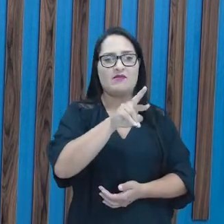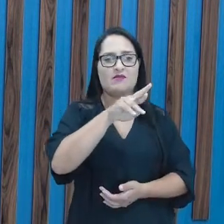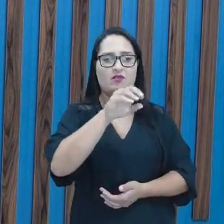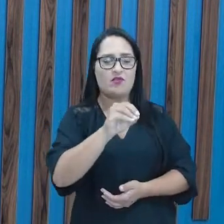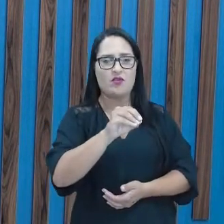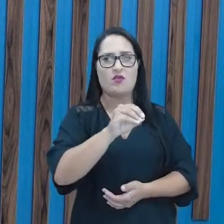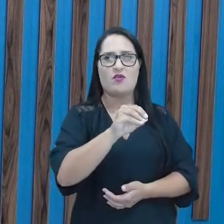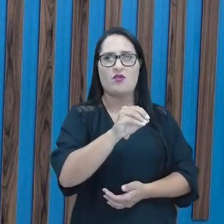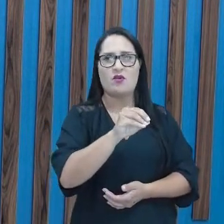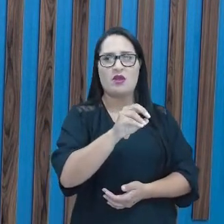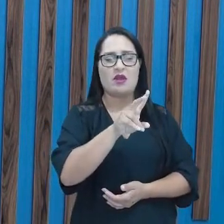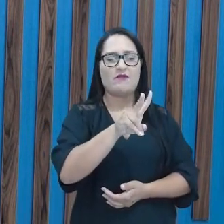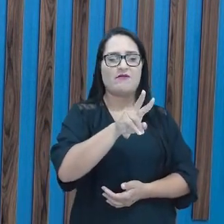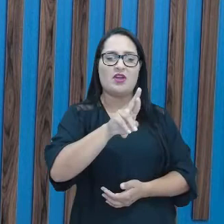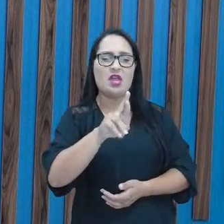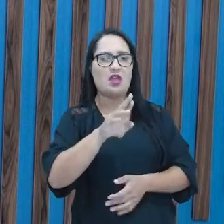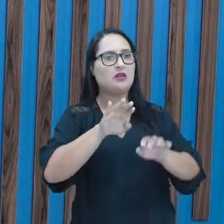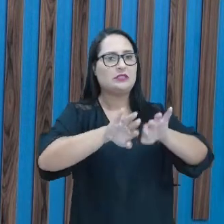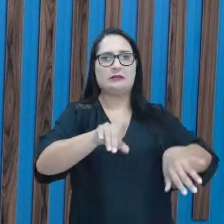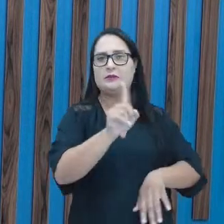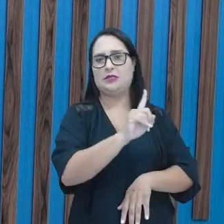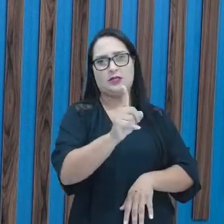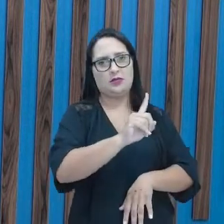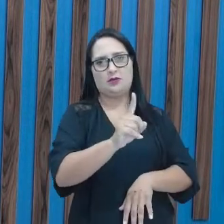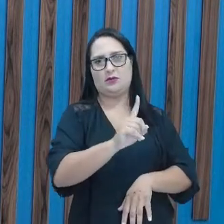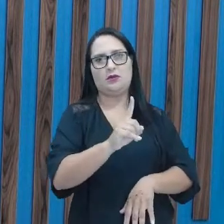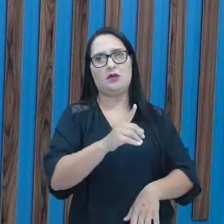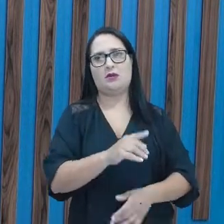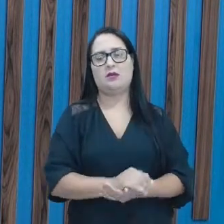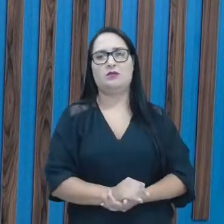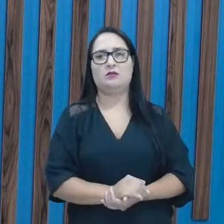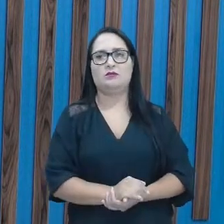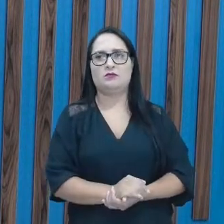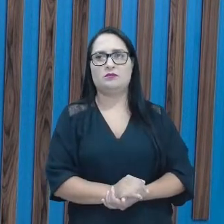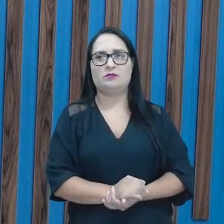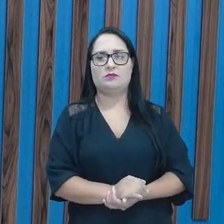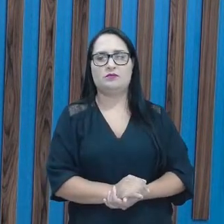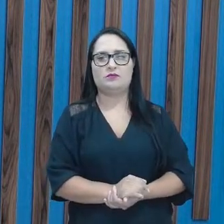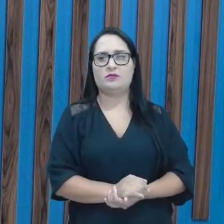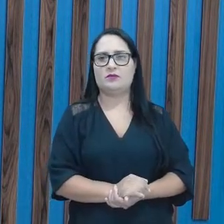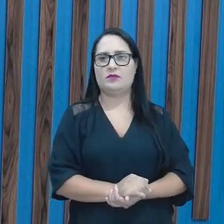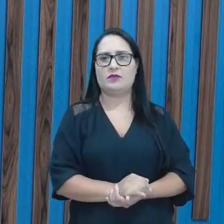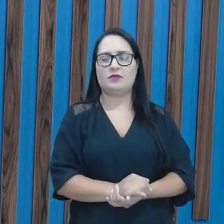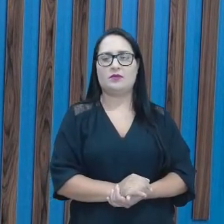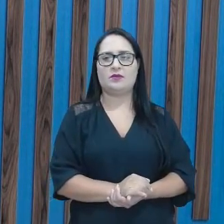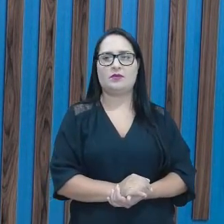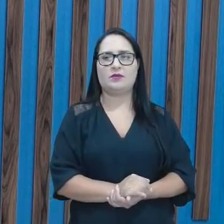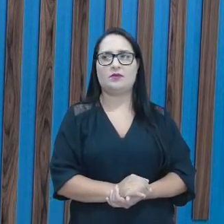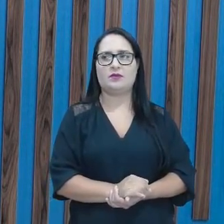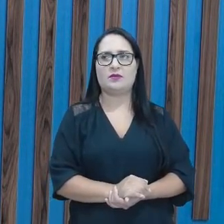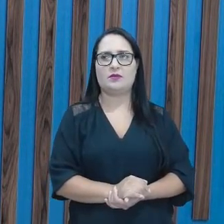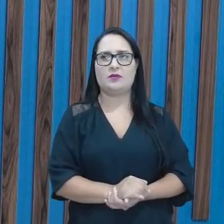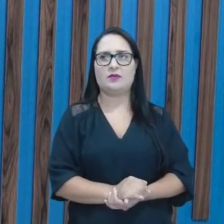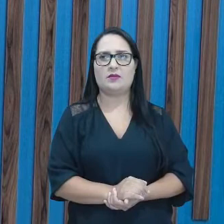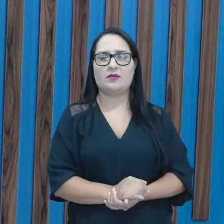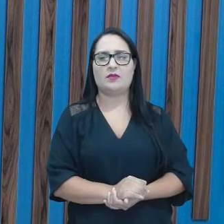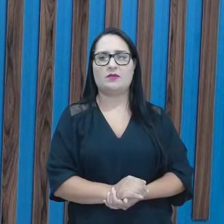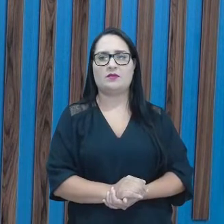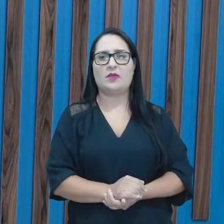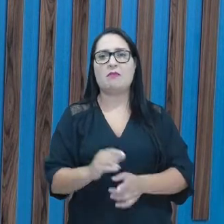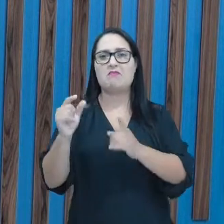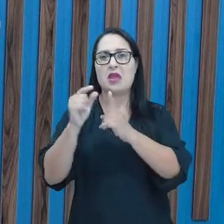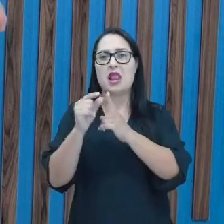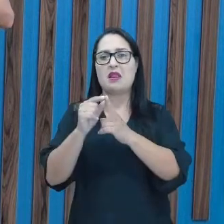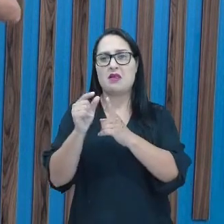br não separou, encontro consonantal inseparável. Agora o separável,